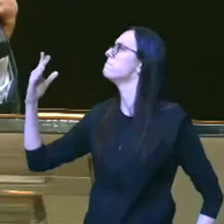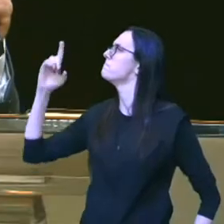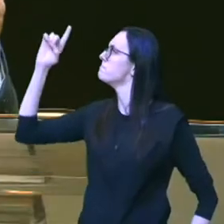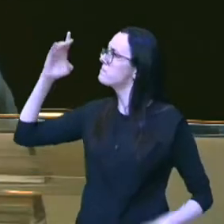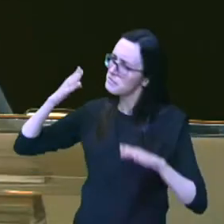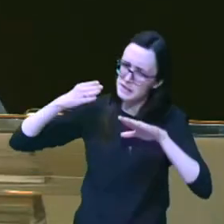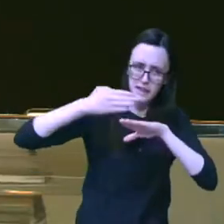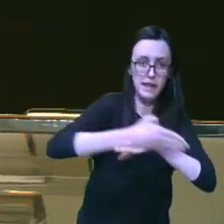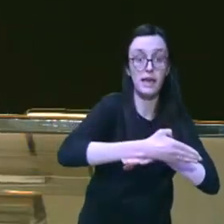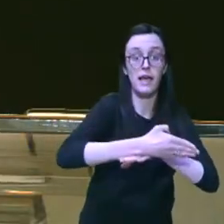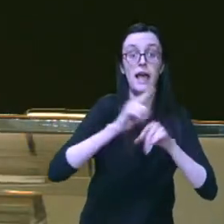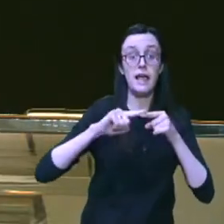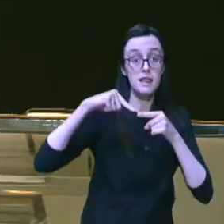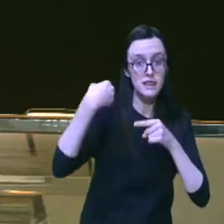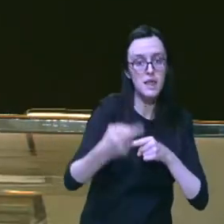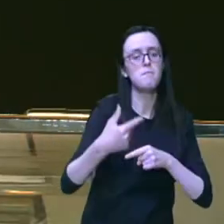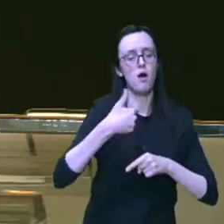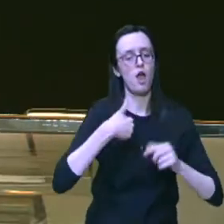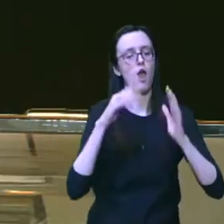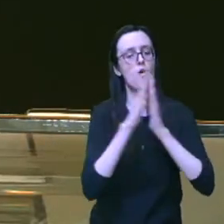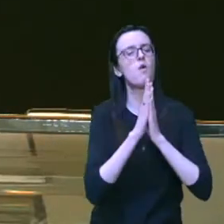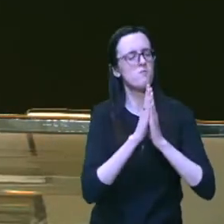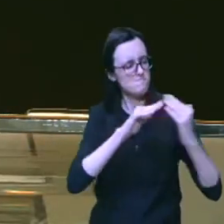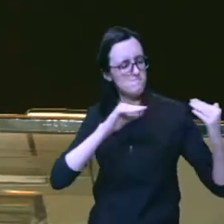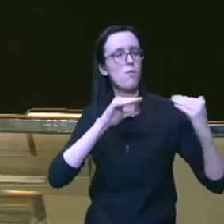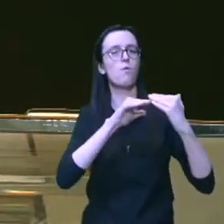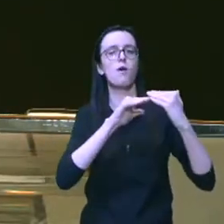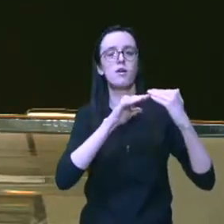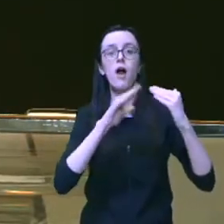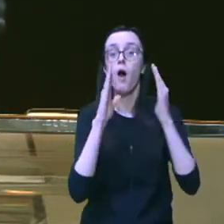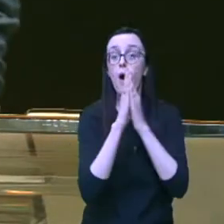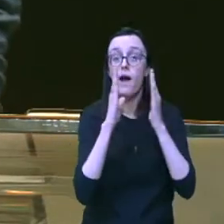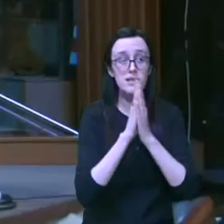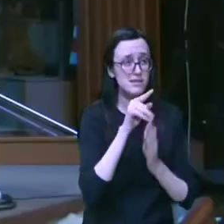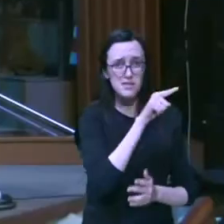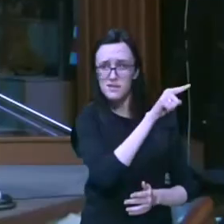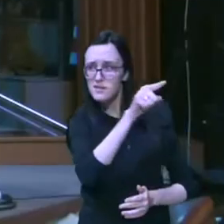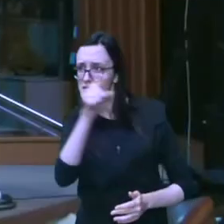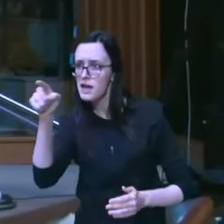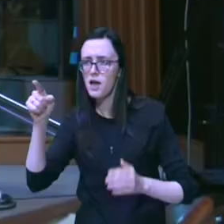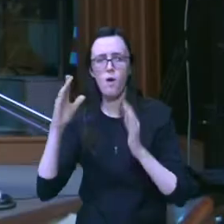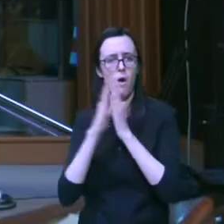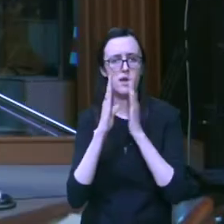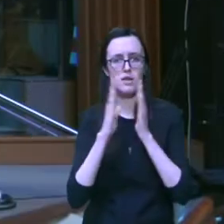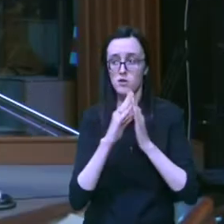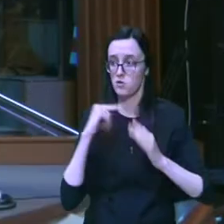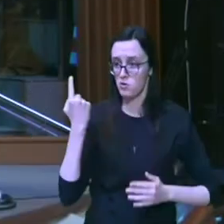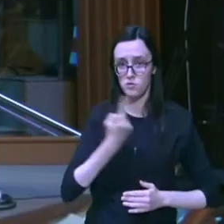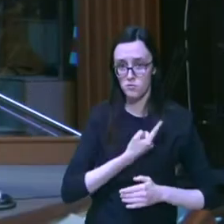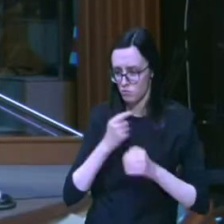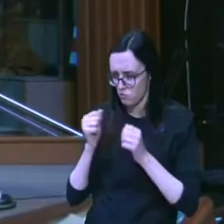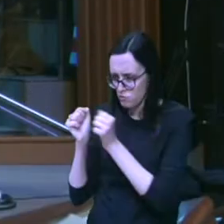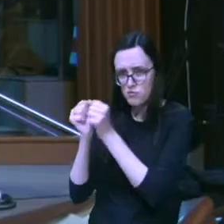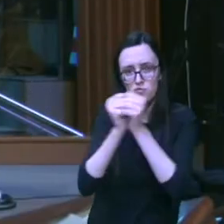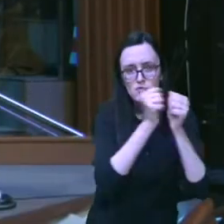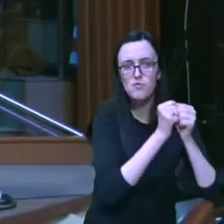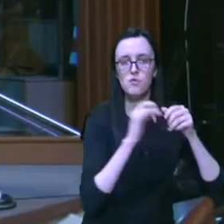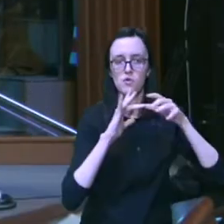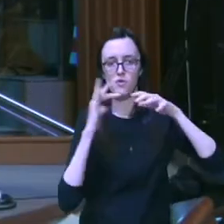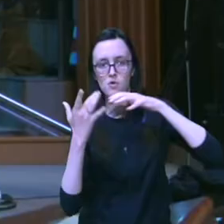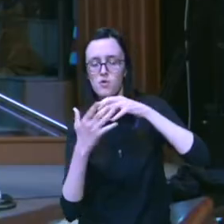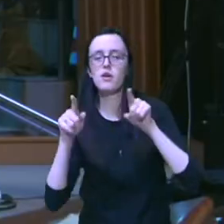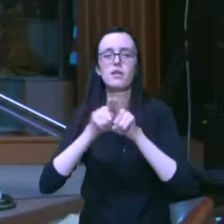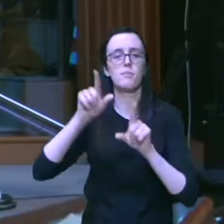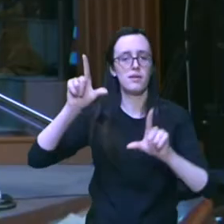em seguida eu vou estar orando ratificando, cada oração feita aqui, cada oração feita conosco, pelas redes e também